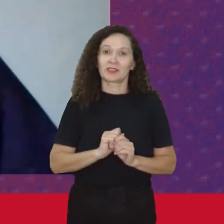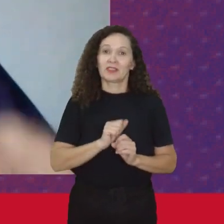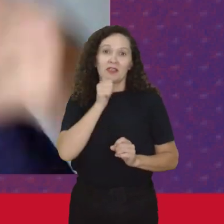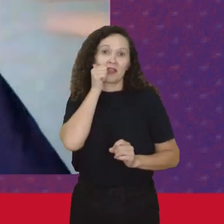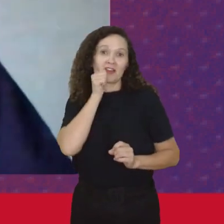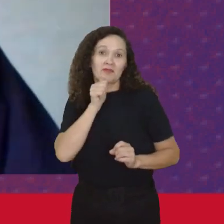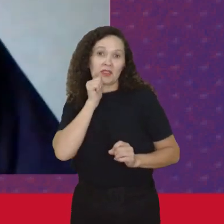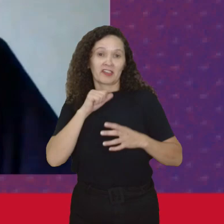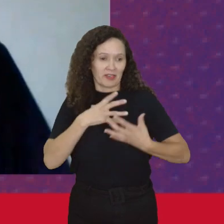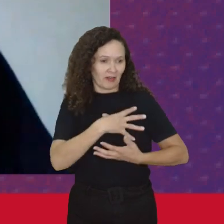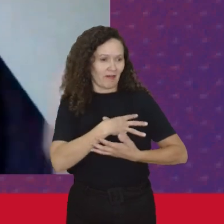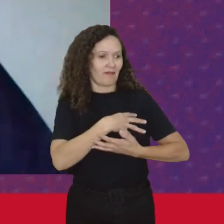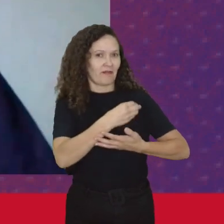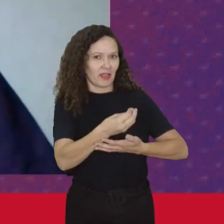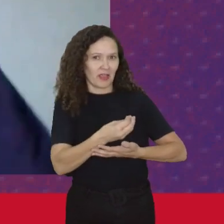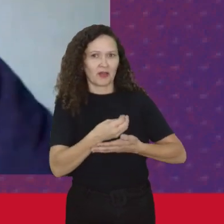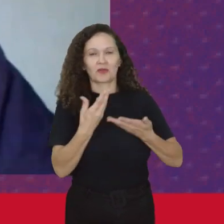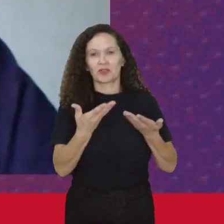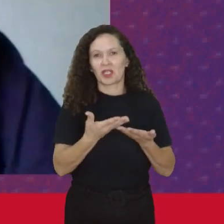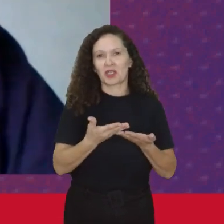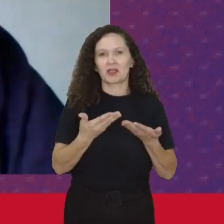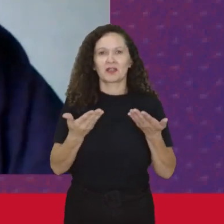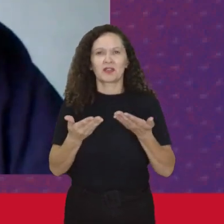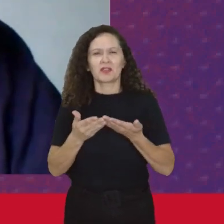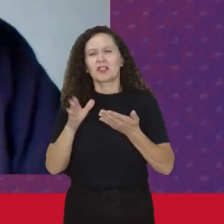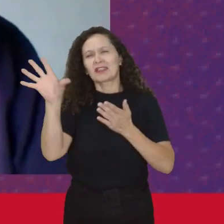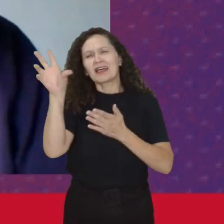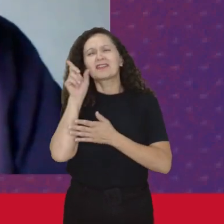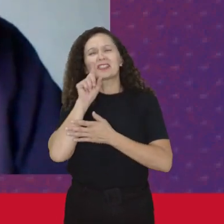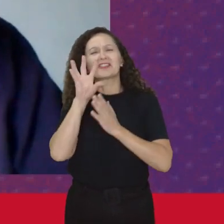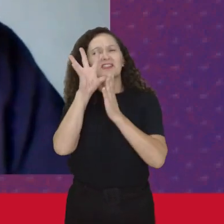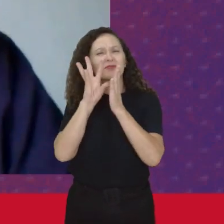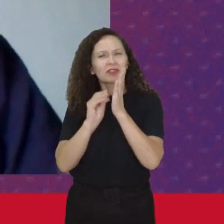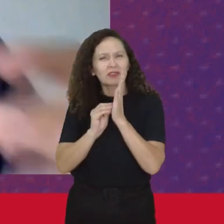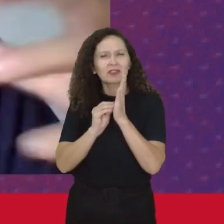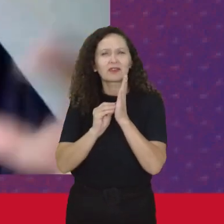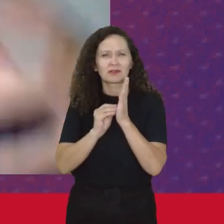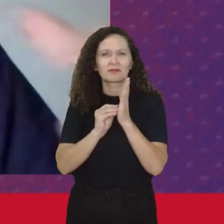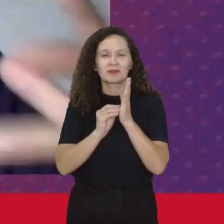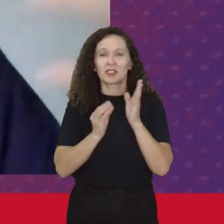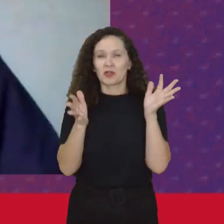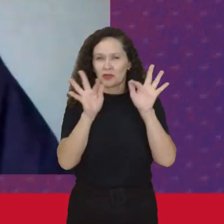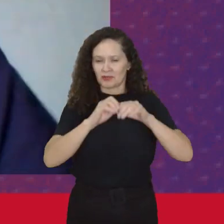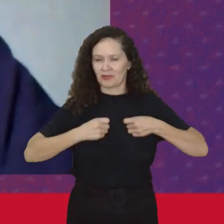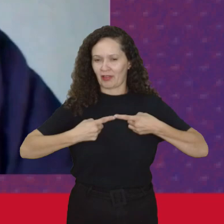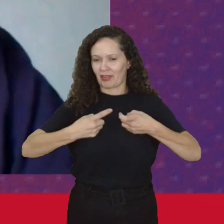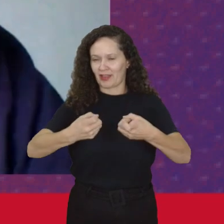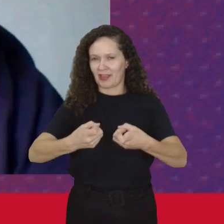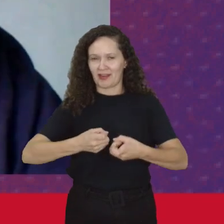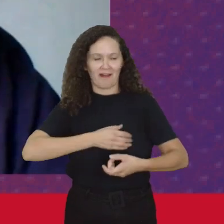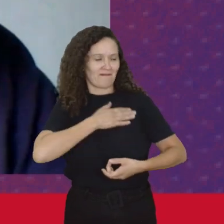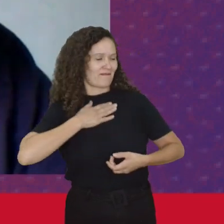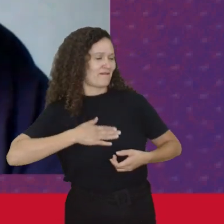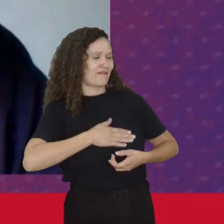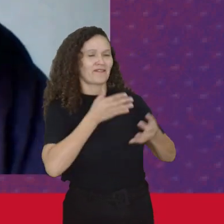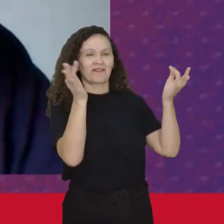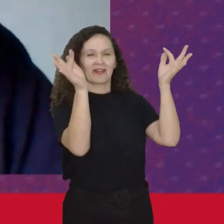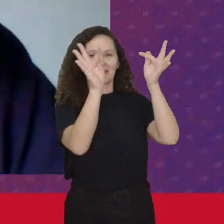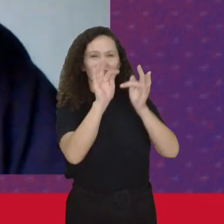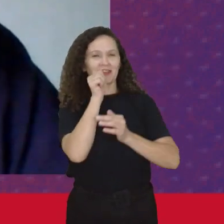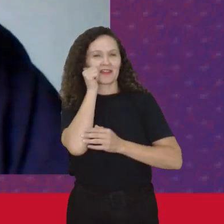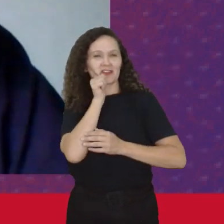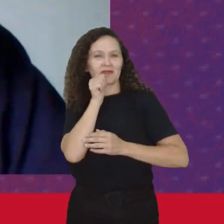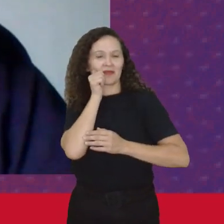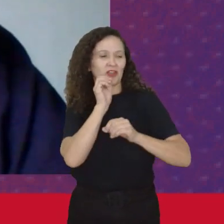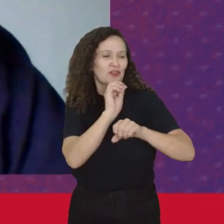filhos O baby boom Americano tudo isso Como fruto da guerra E aquela insatisfação Que foi